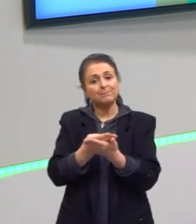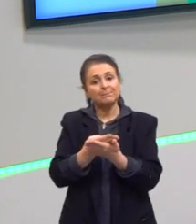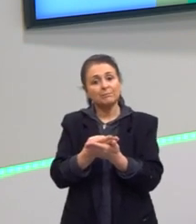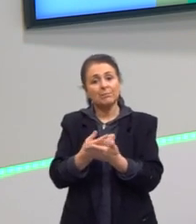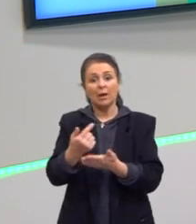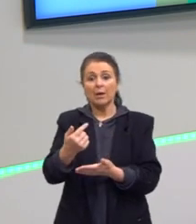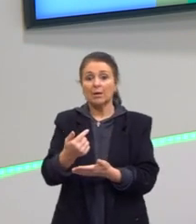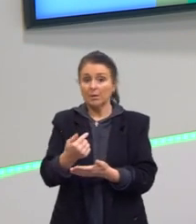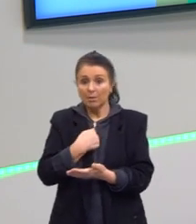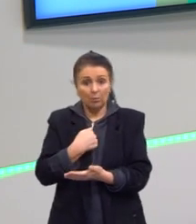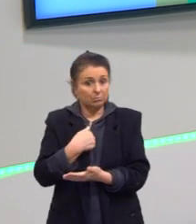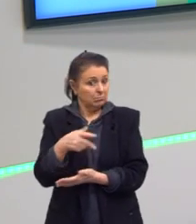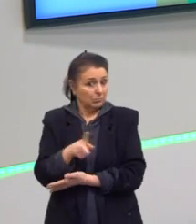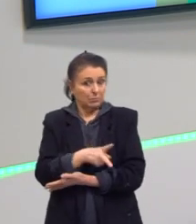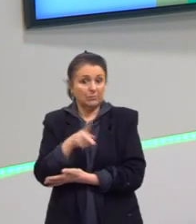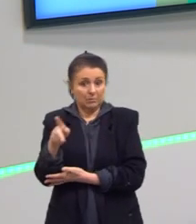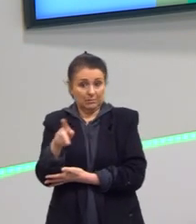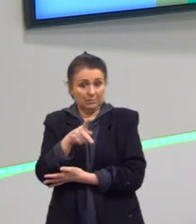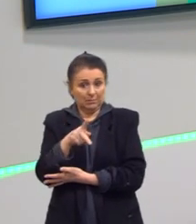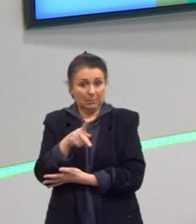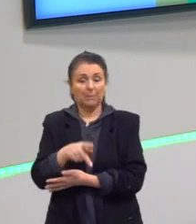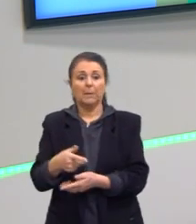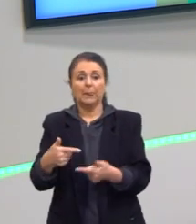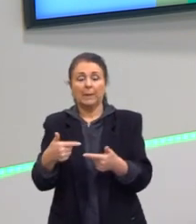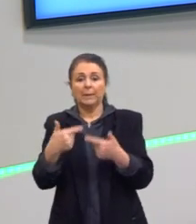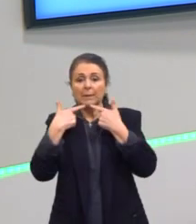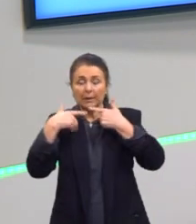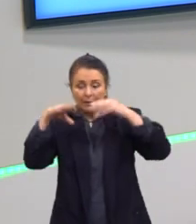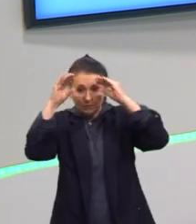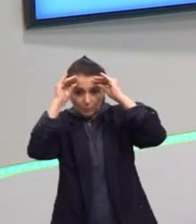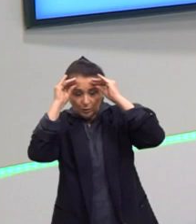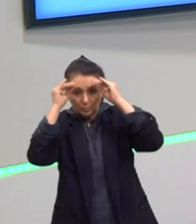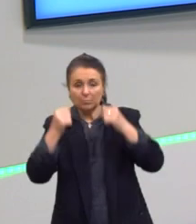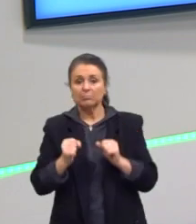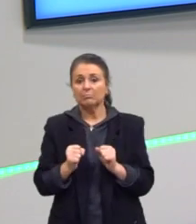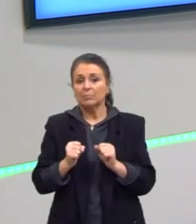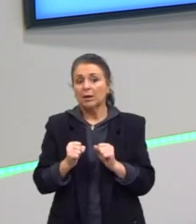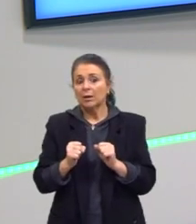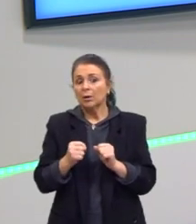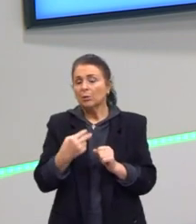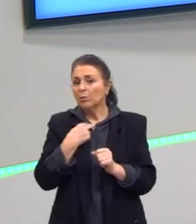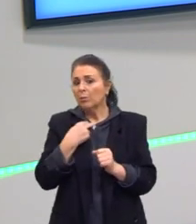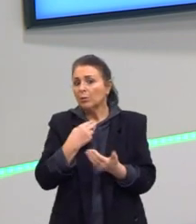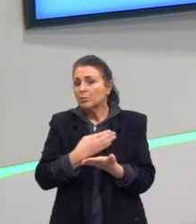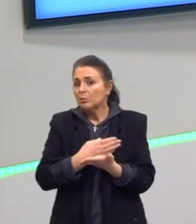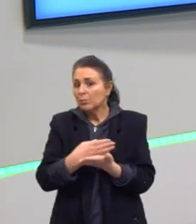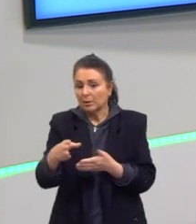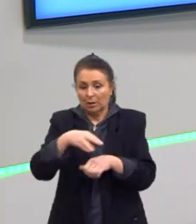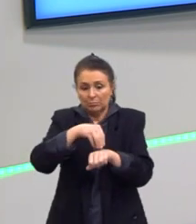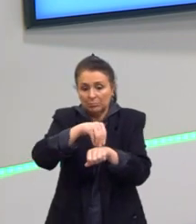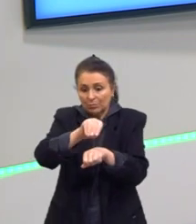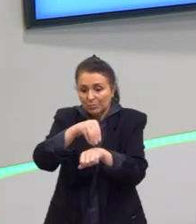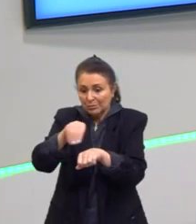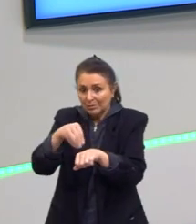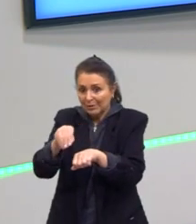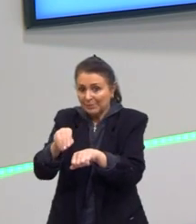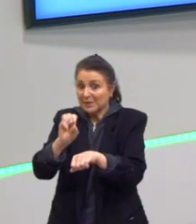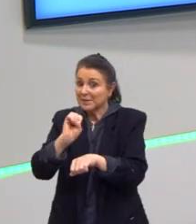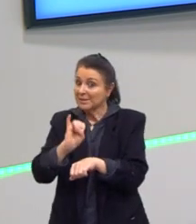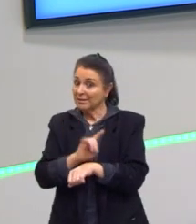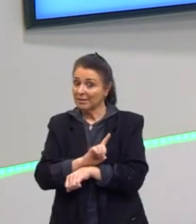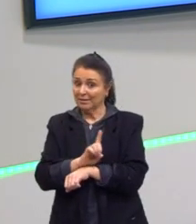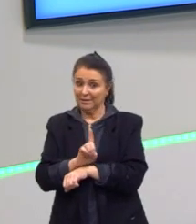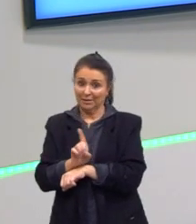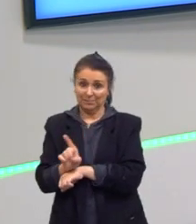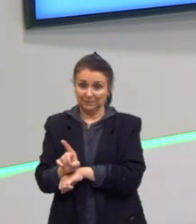E eu, como alguém das linguagens, não poderia começar as nossas indicações por outro caminho